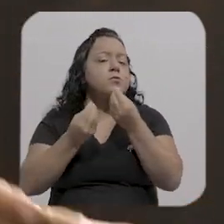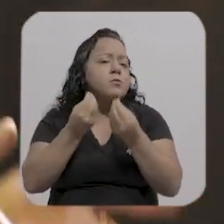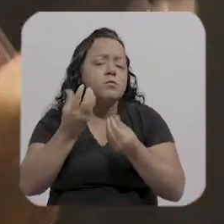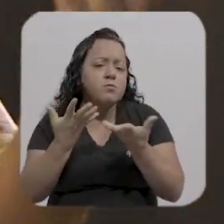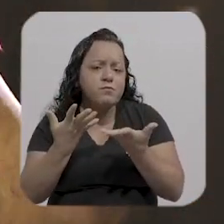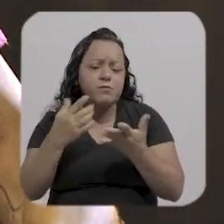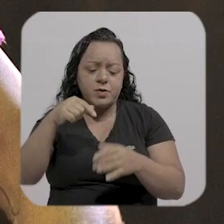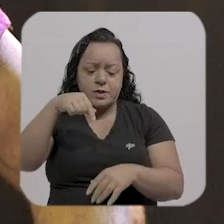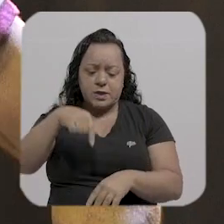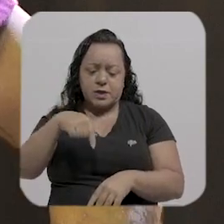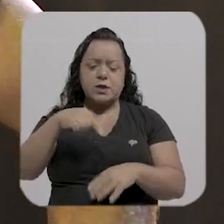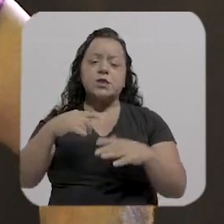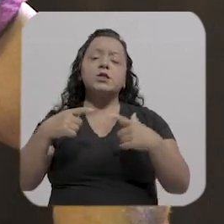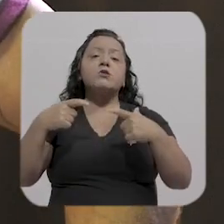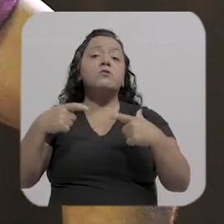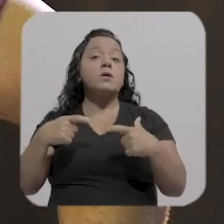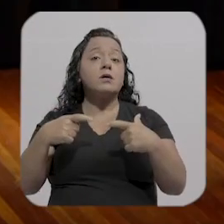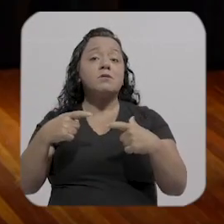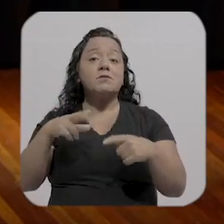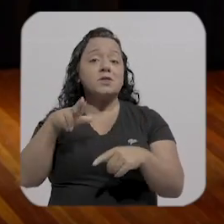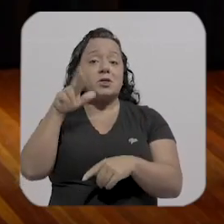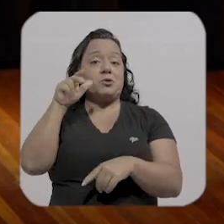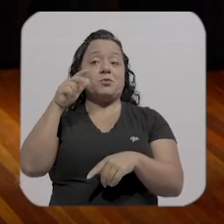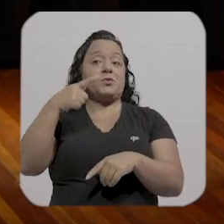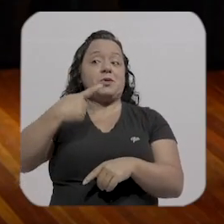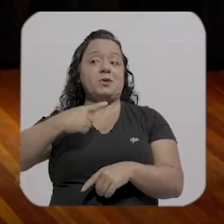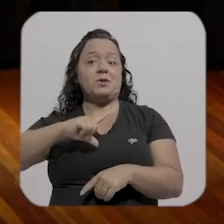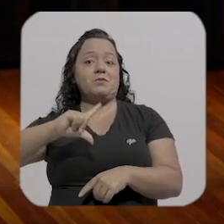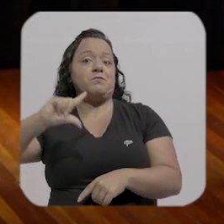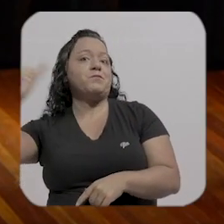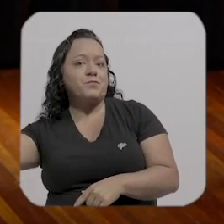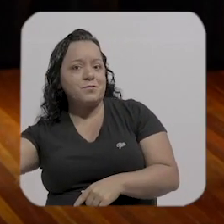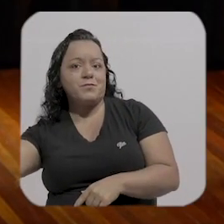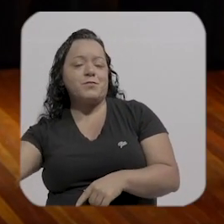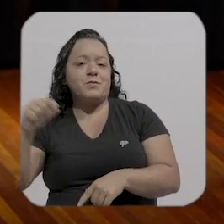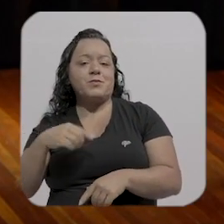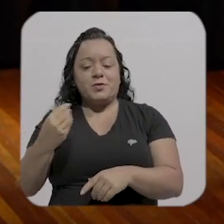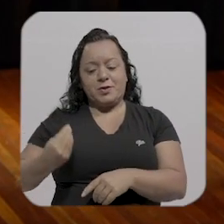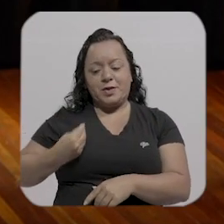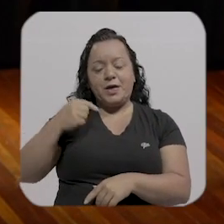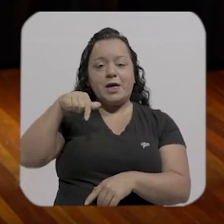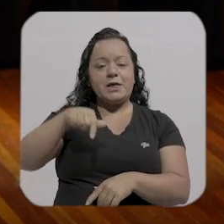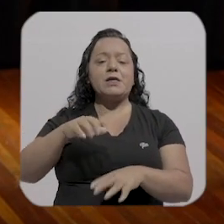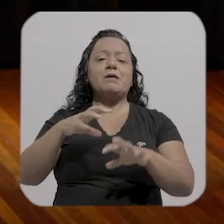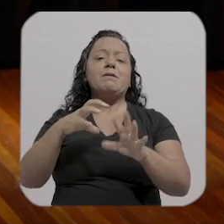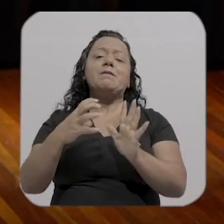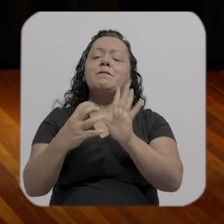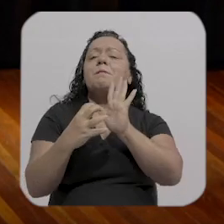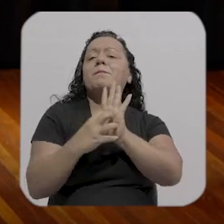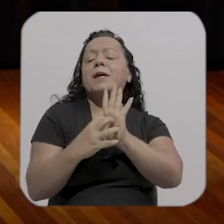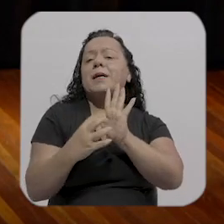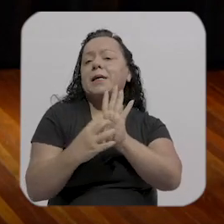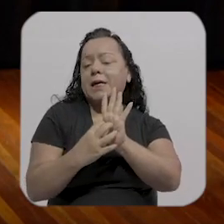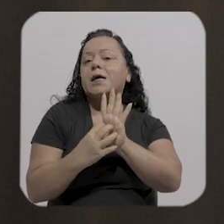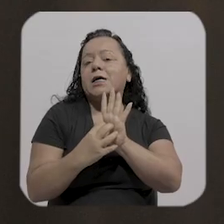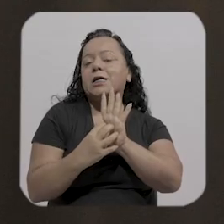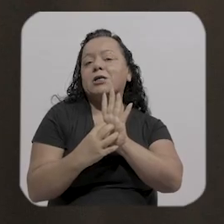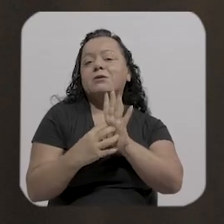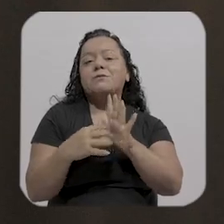sair desse lugar que você nunca saiu, né? Que está com você, né? Que está aqui marcado na